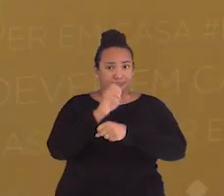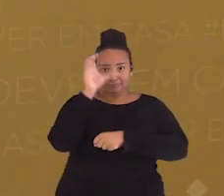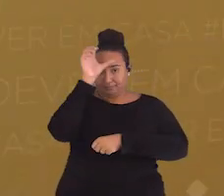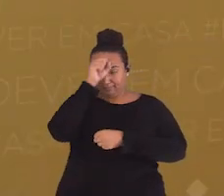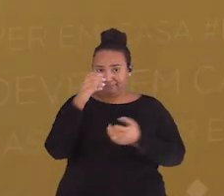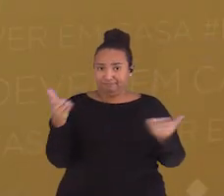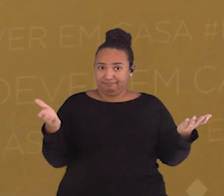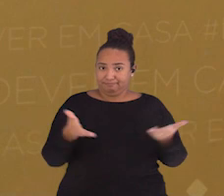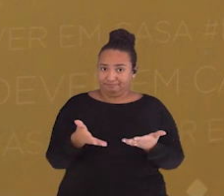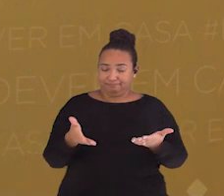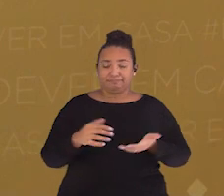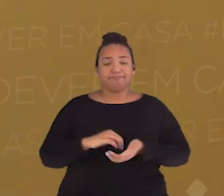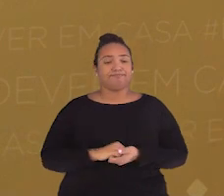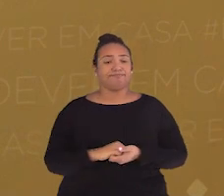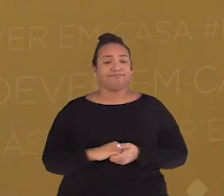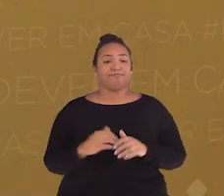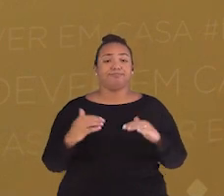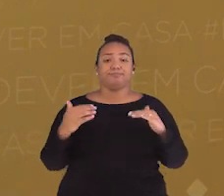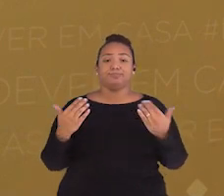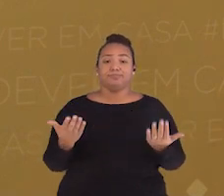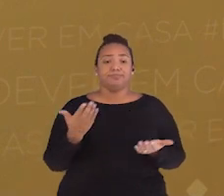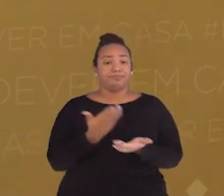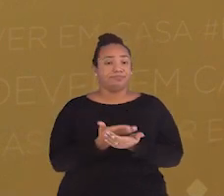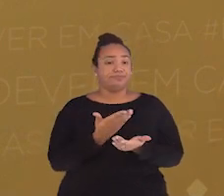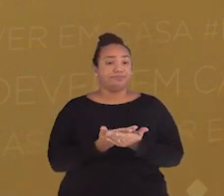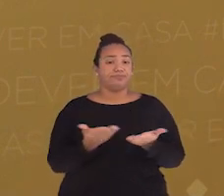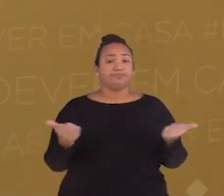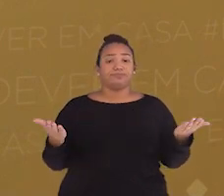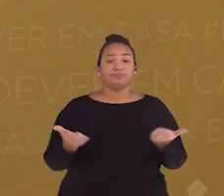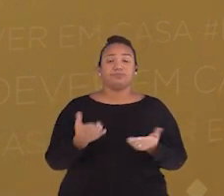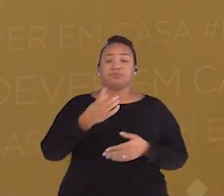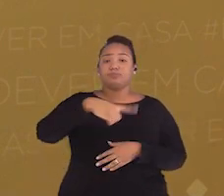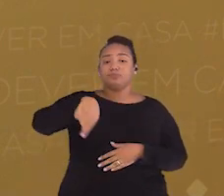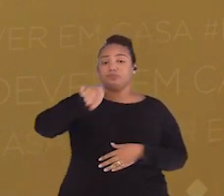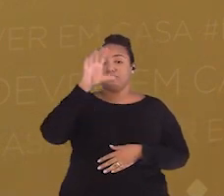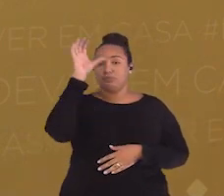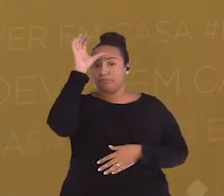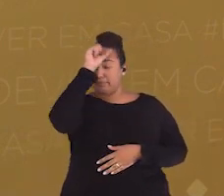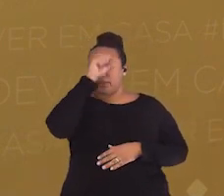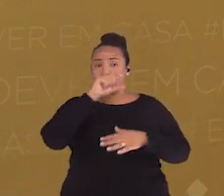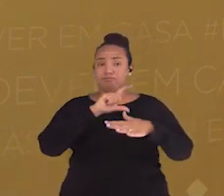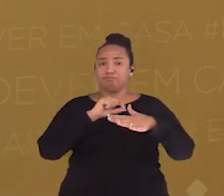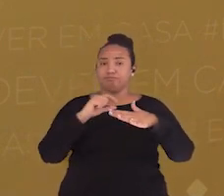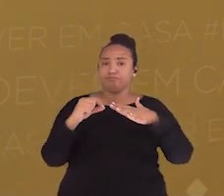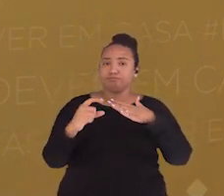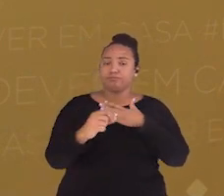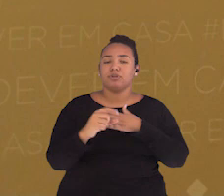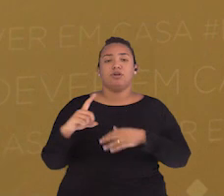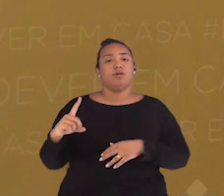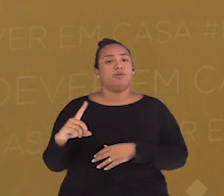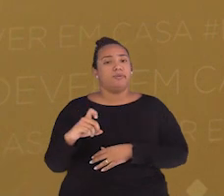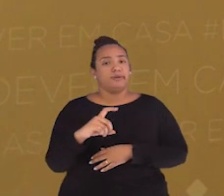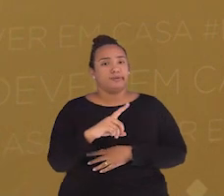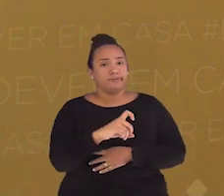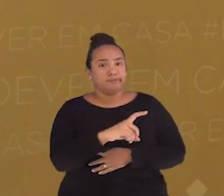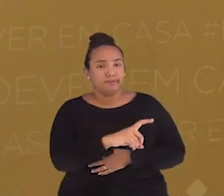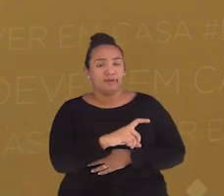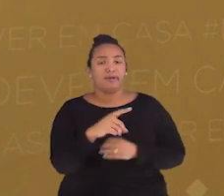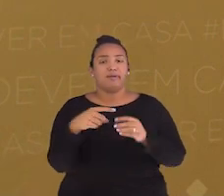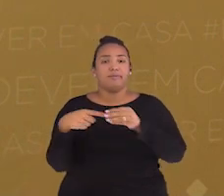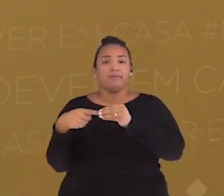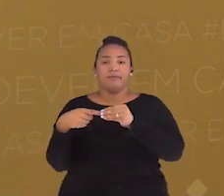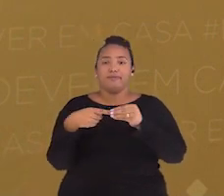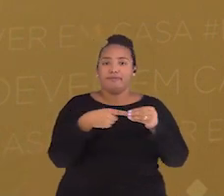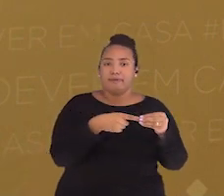relembrar o que aprendemos na aula de hoje? Então, na aula de hoje aprendemos que sobre fungos, bactérias,